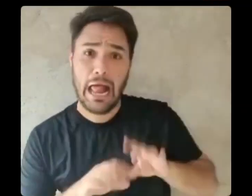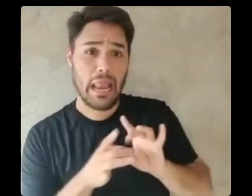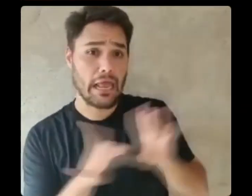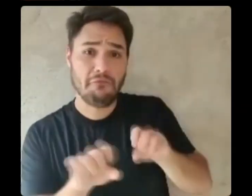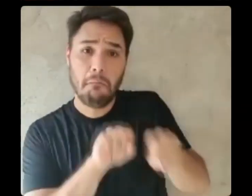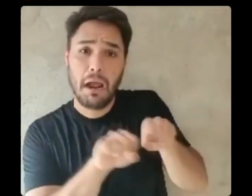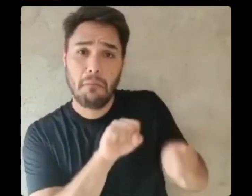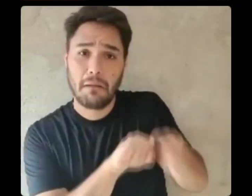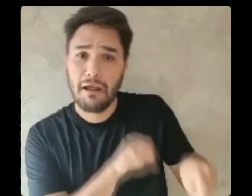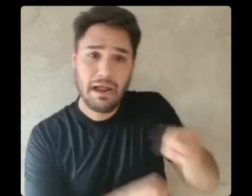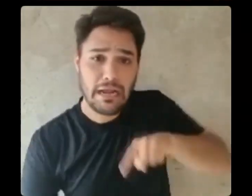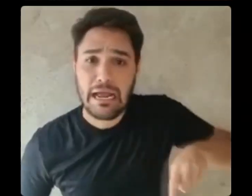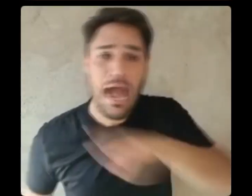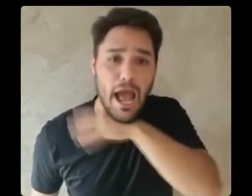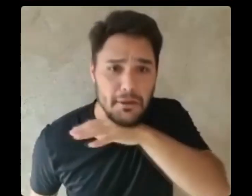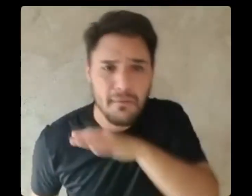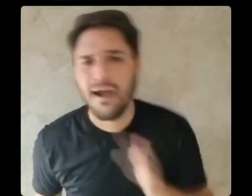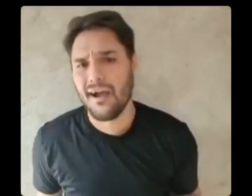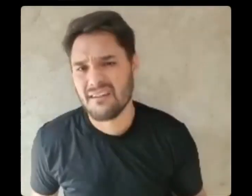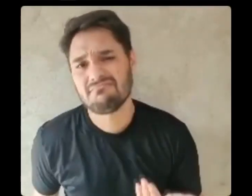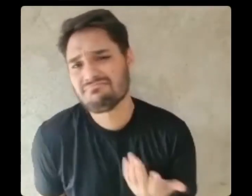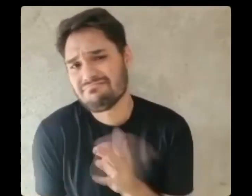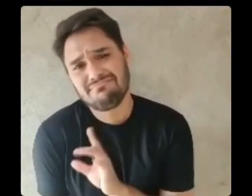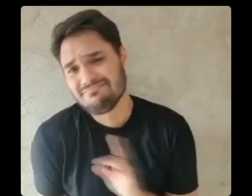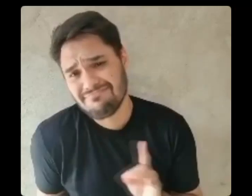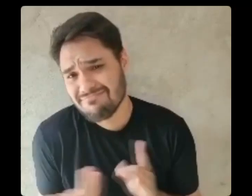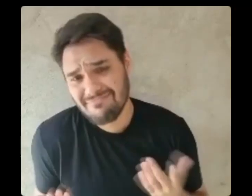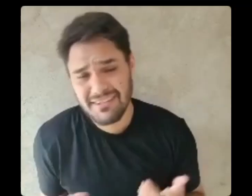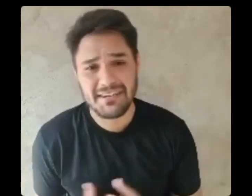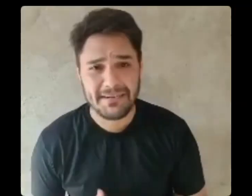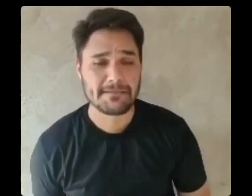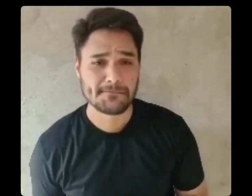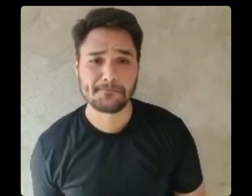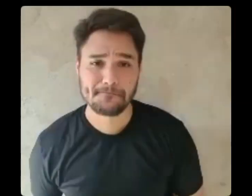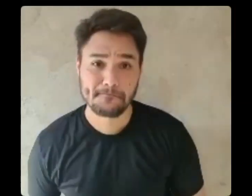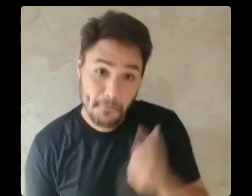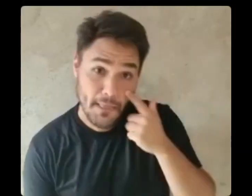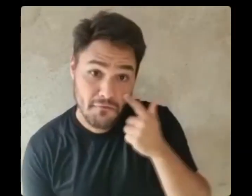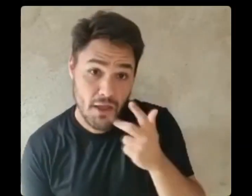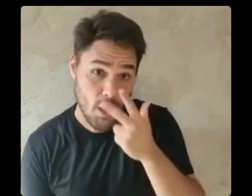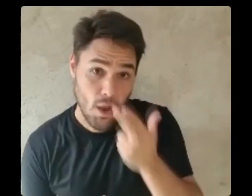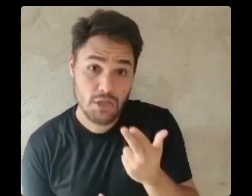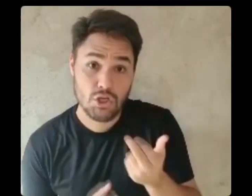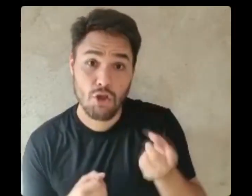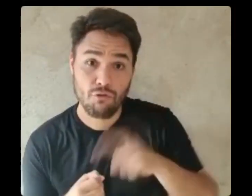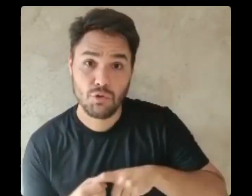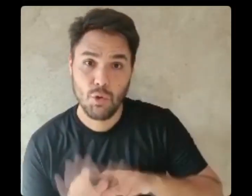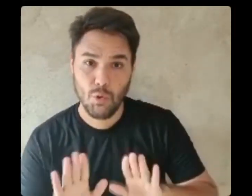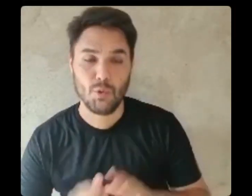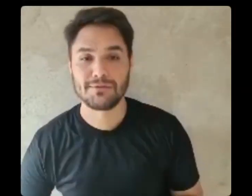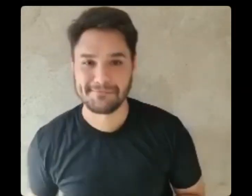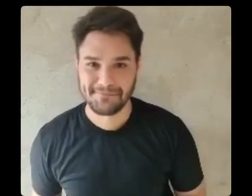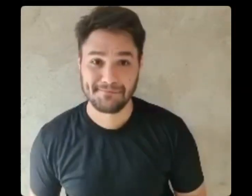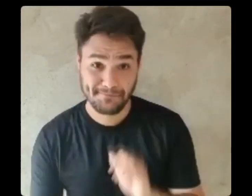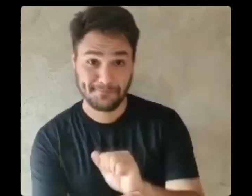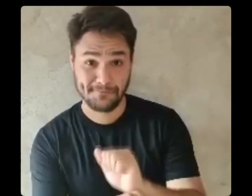matando todos os animais do jeito que a gente bem entender. Deixa eu ver aqui, que eu acho que agora pediu de novo aqui. Calma aí, gente,